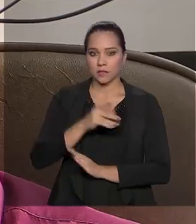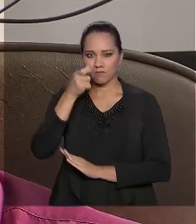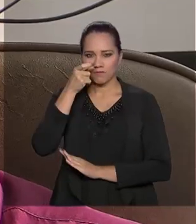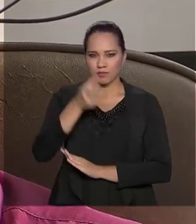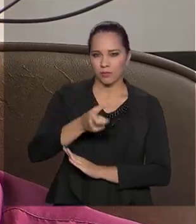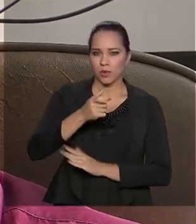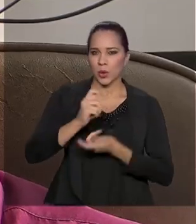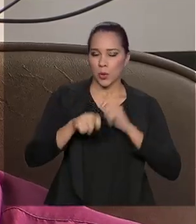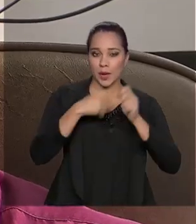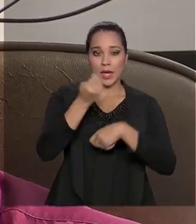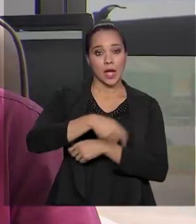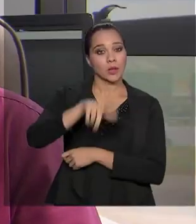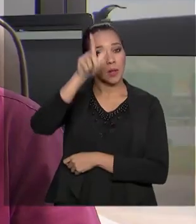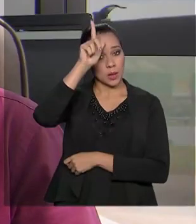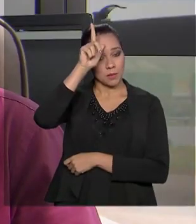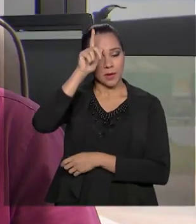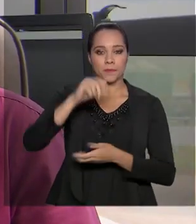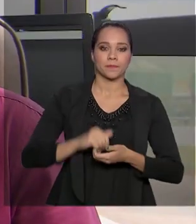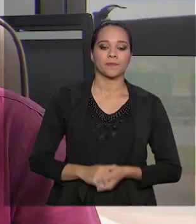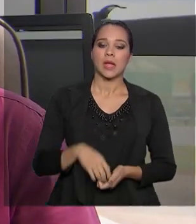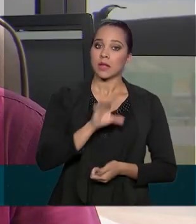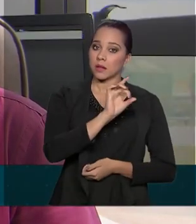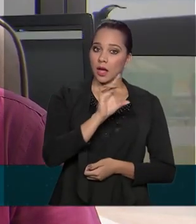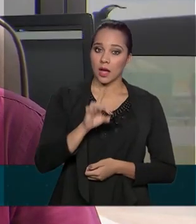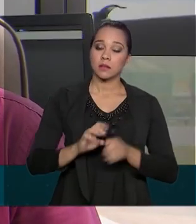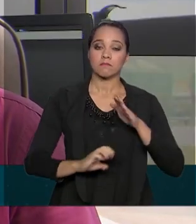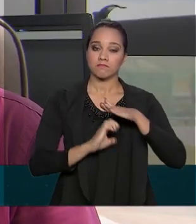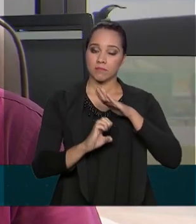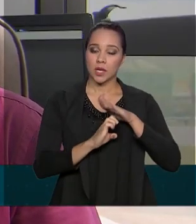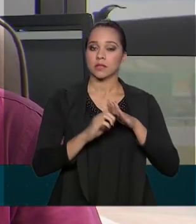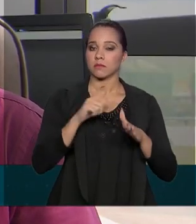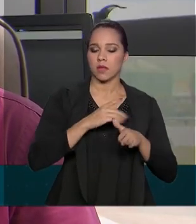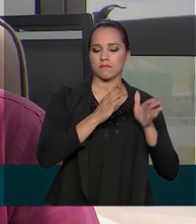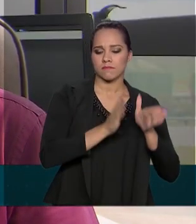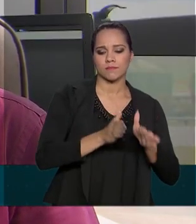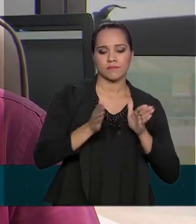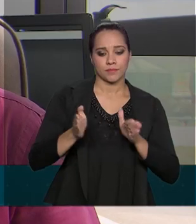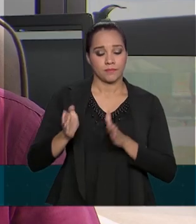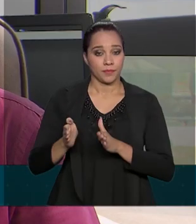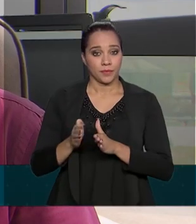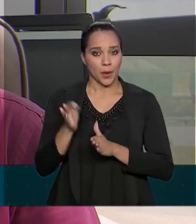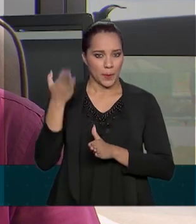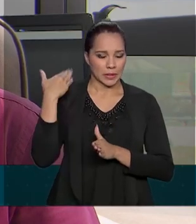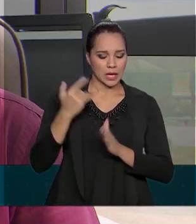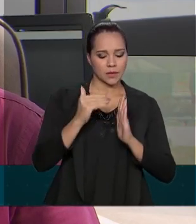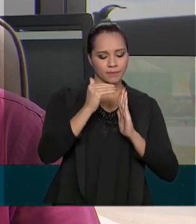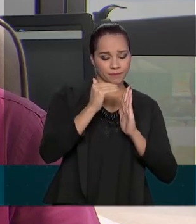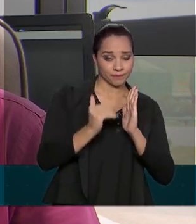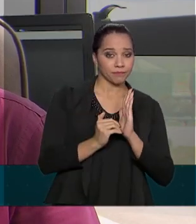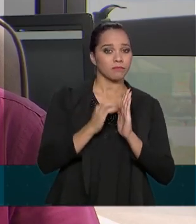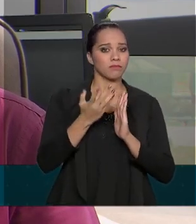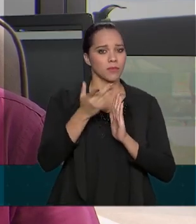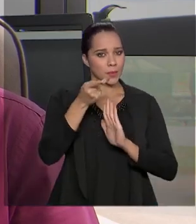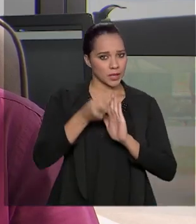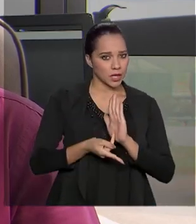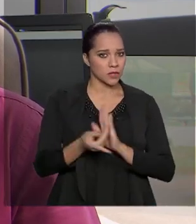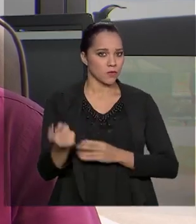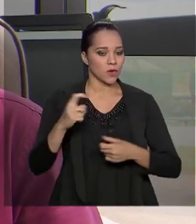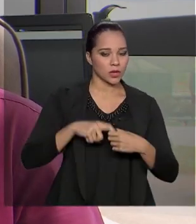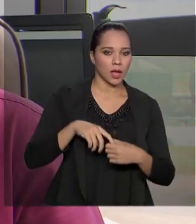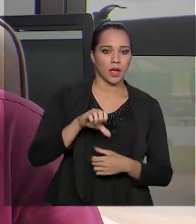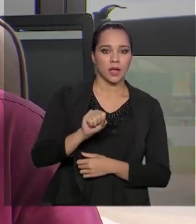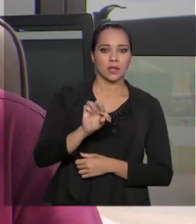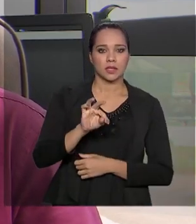Berlim, na Alemanha. Cada empresa tem sua fase. Então, gente, naquela época, levantou requisitos. A gente planeja um dia de novo voltar no Startout